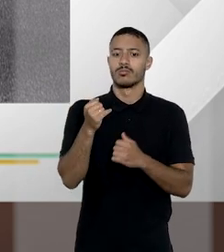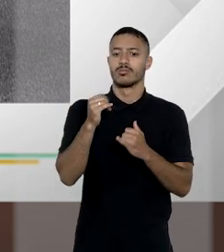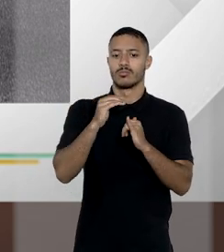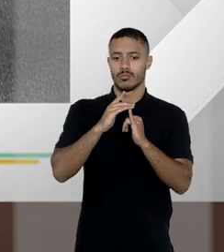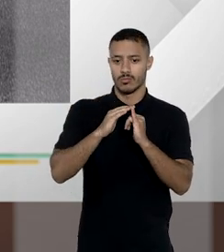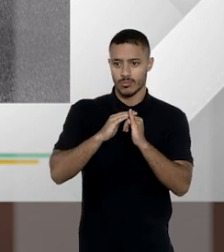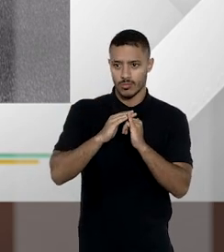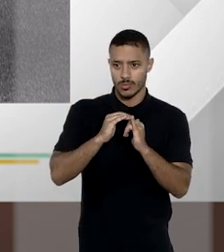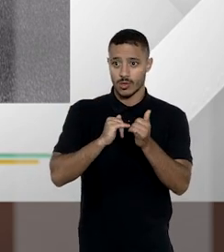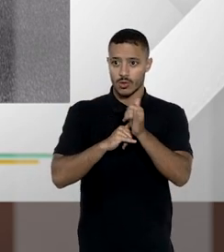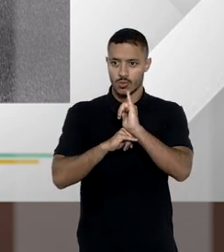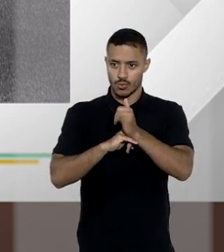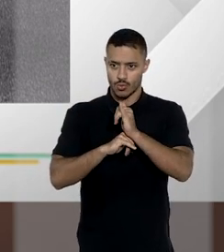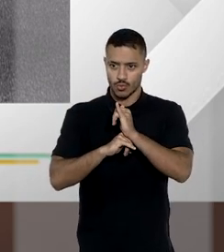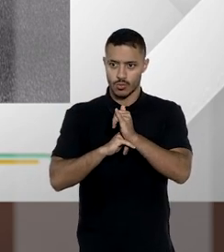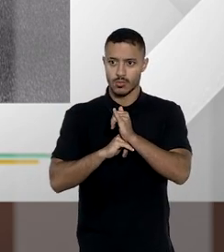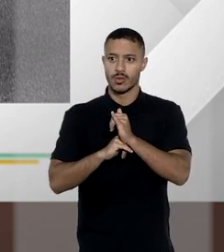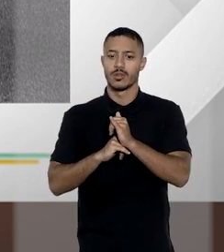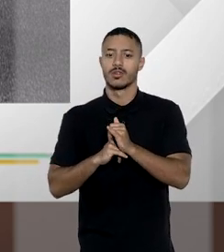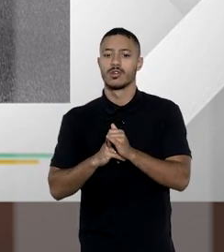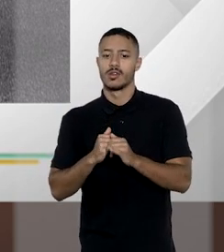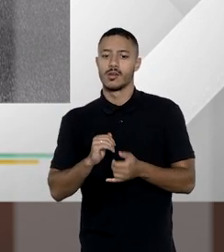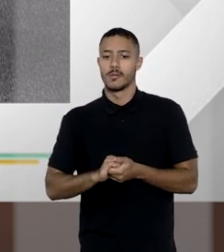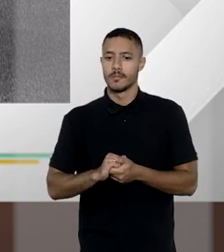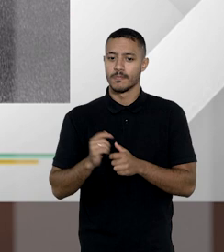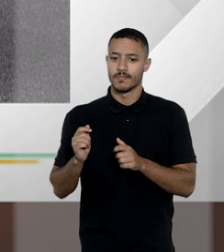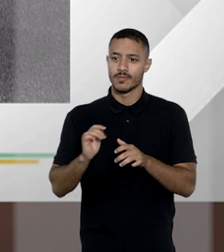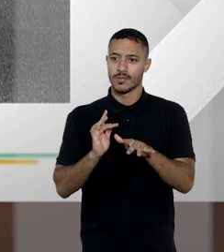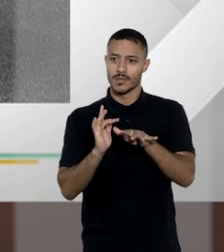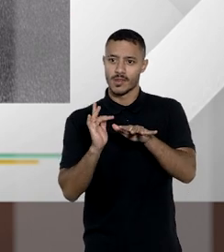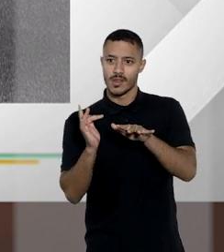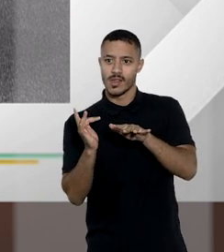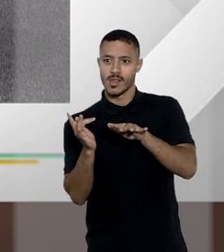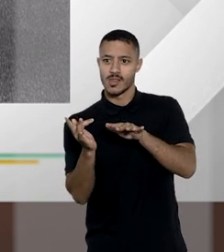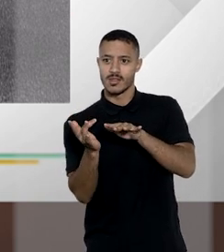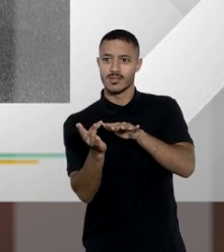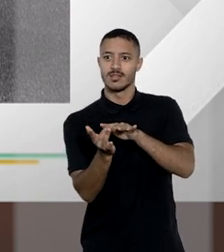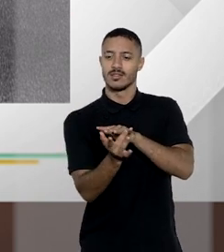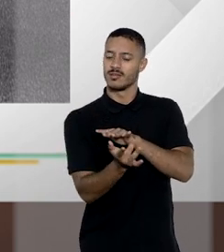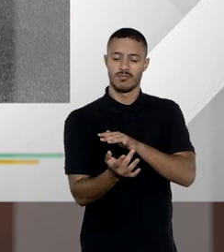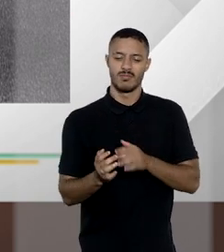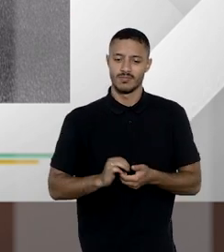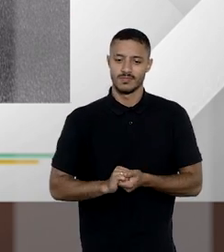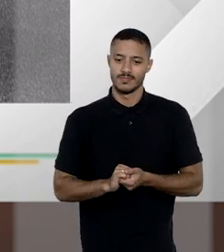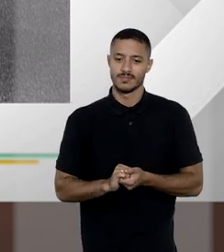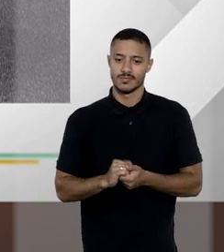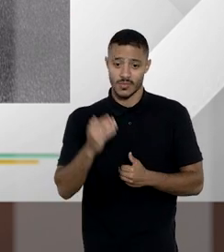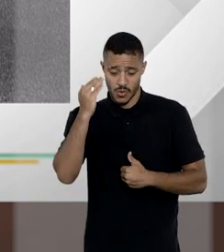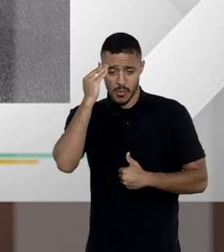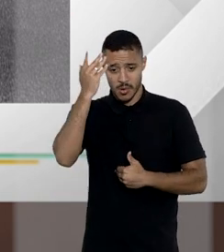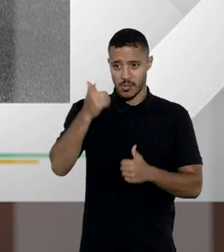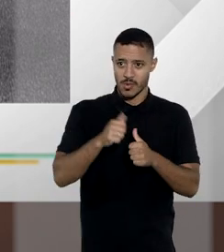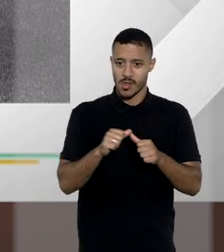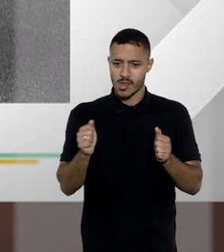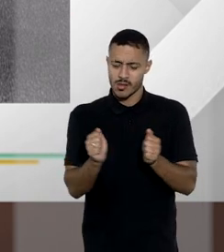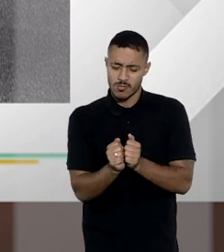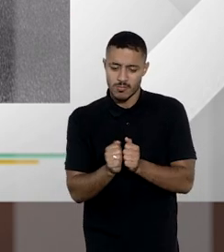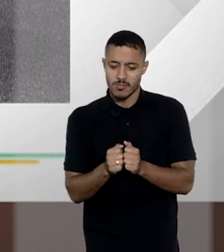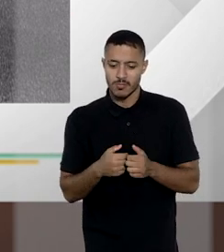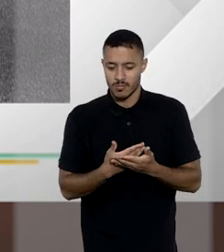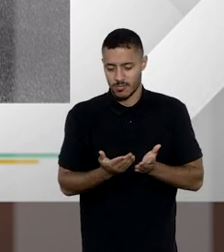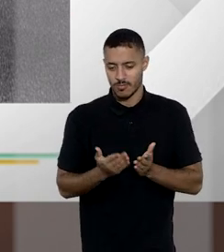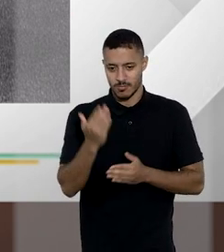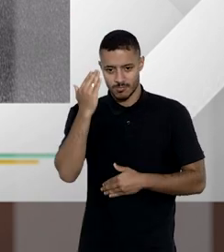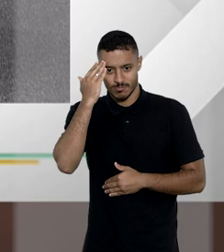o Entender Direito também está em versão podcast nas plataformas de stream de sua preferência obrigado pela companhia